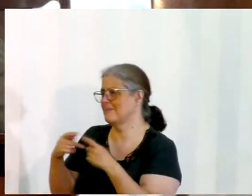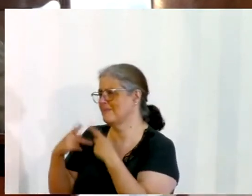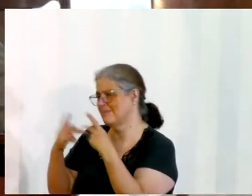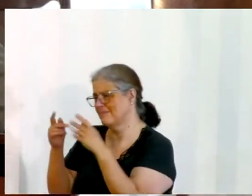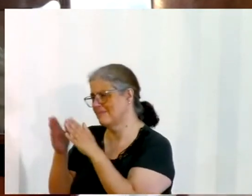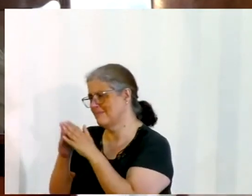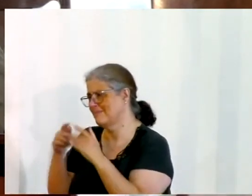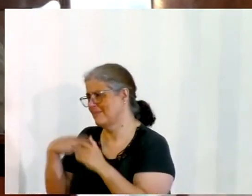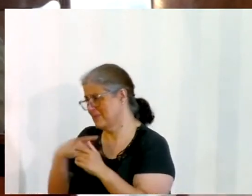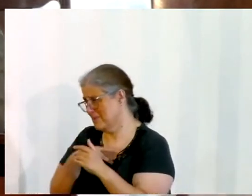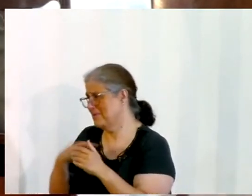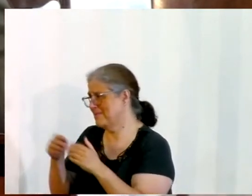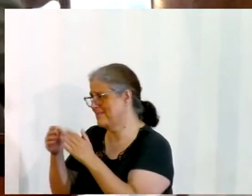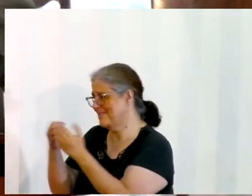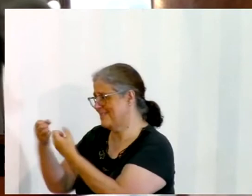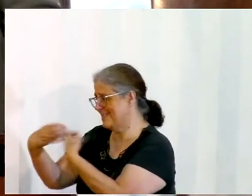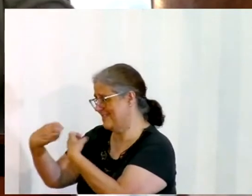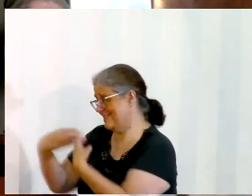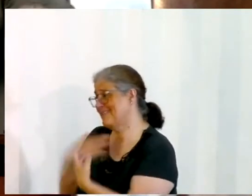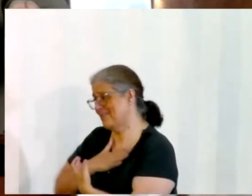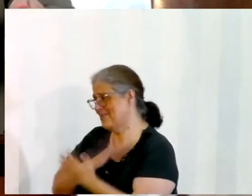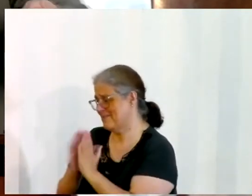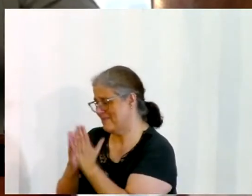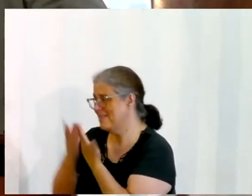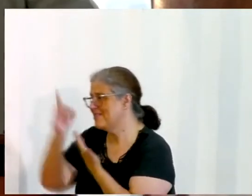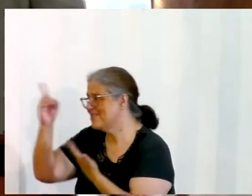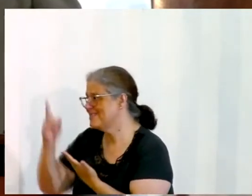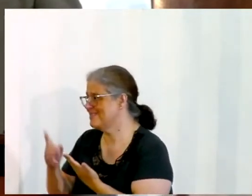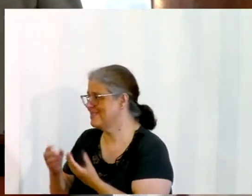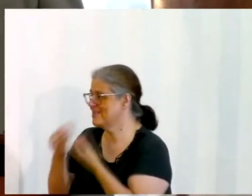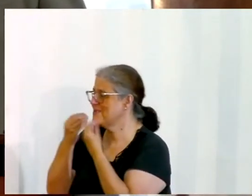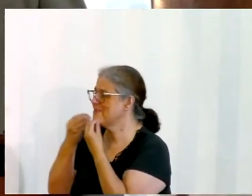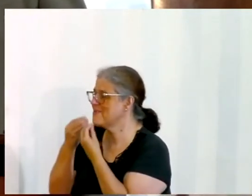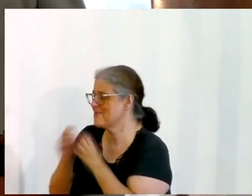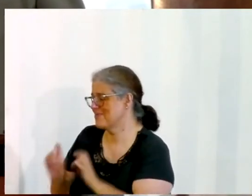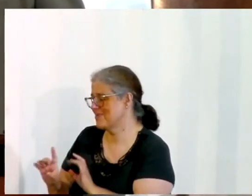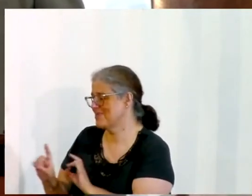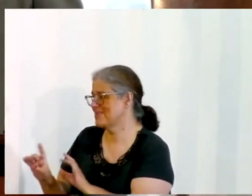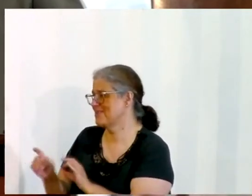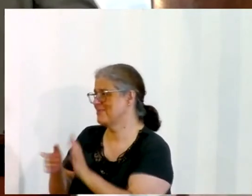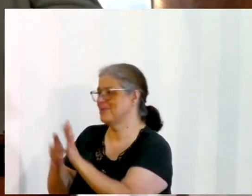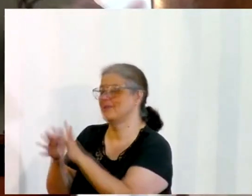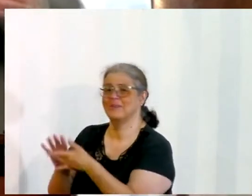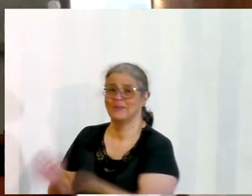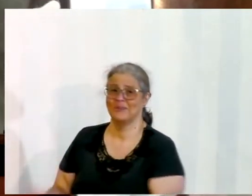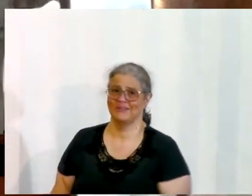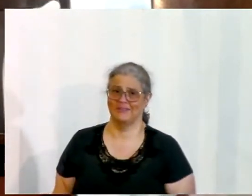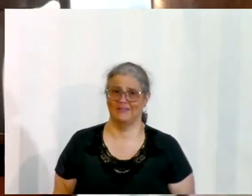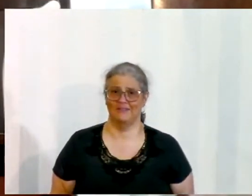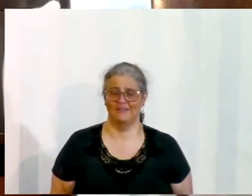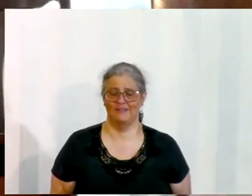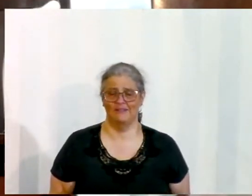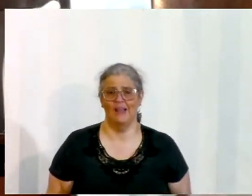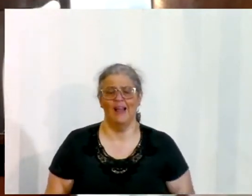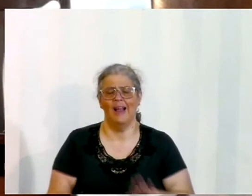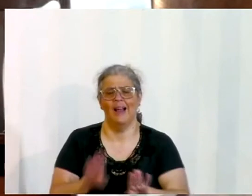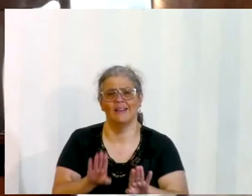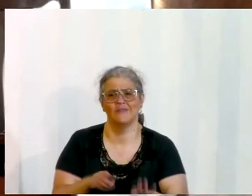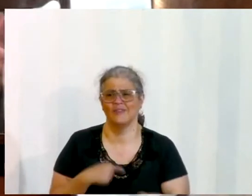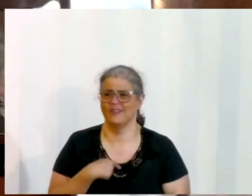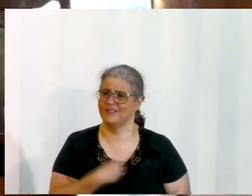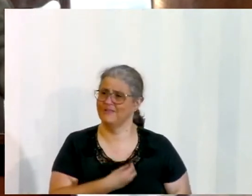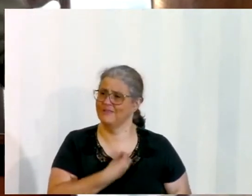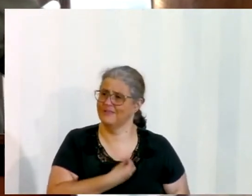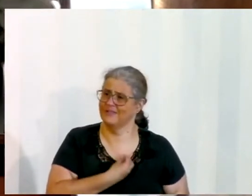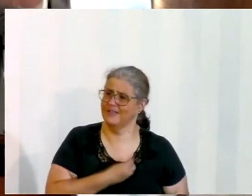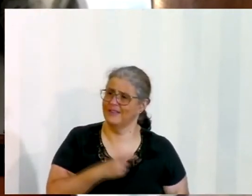leia a bíblia para nós, pastor, pastor, me ensina como é ser discípulo de Jesus, às vezes você tem um irmão em Cristo, um pai na fé, uma